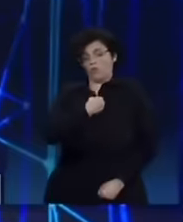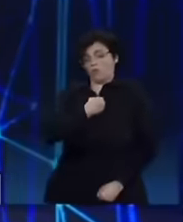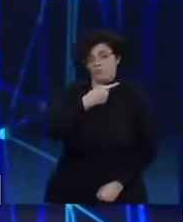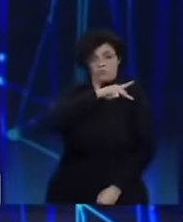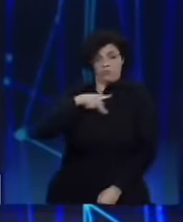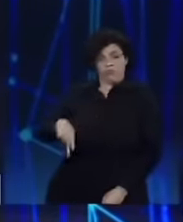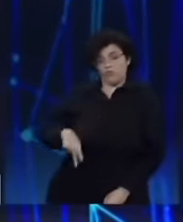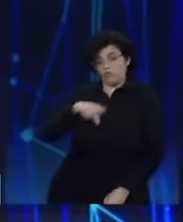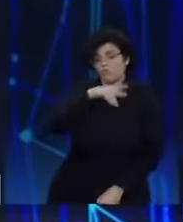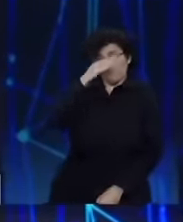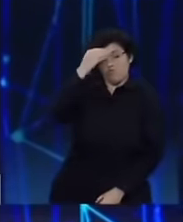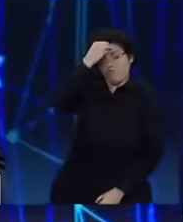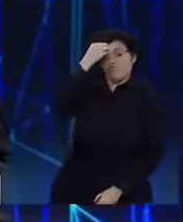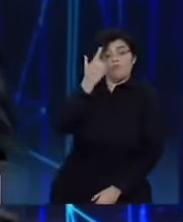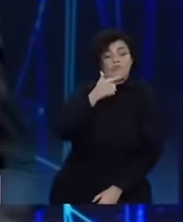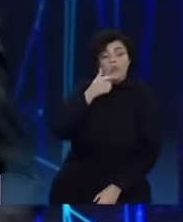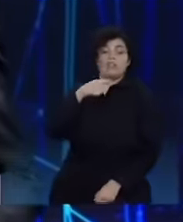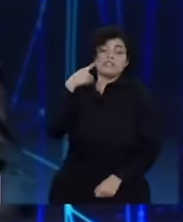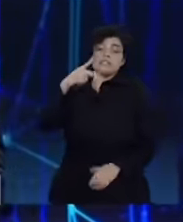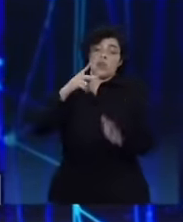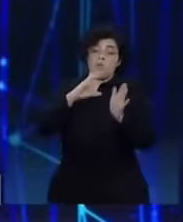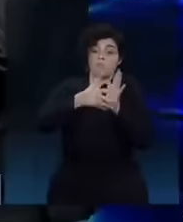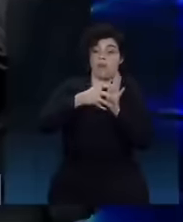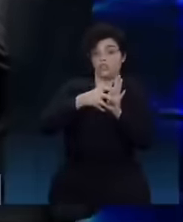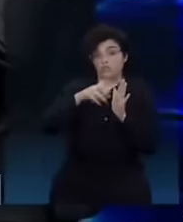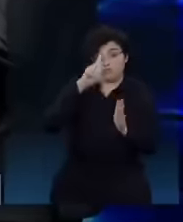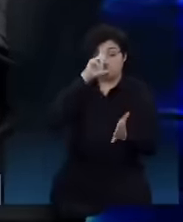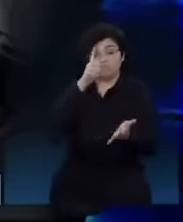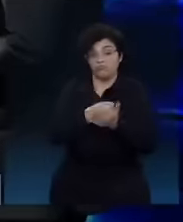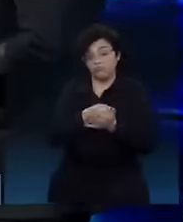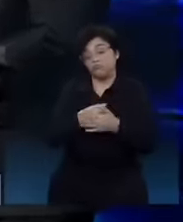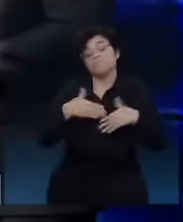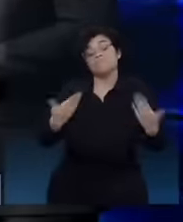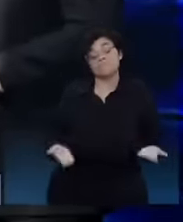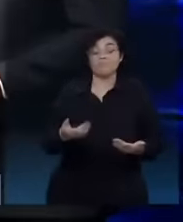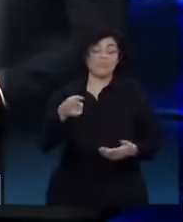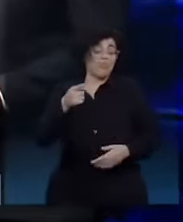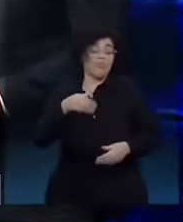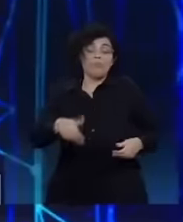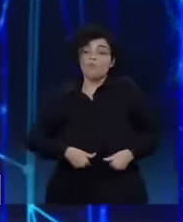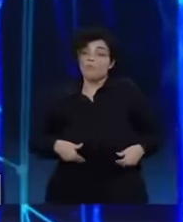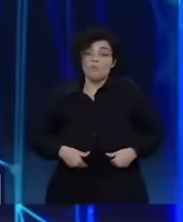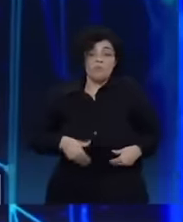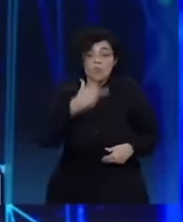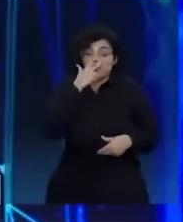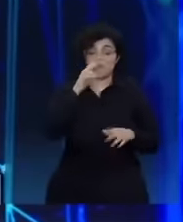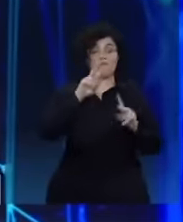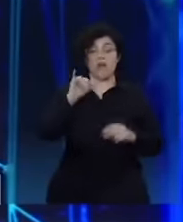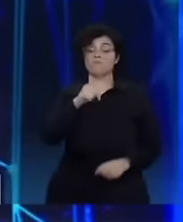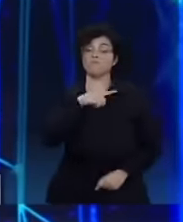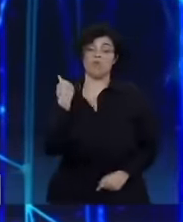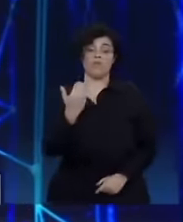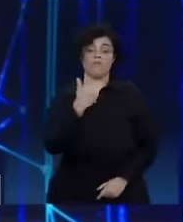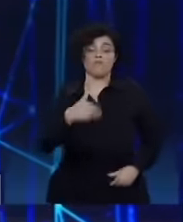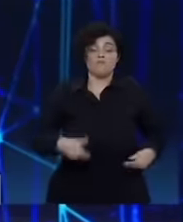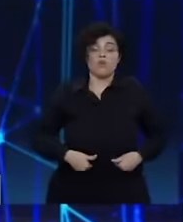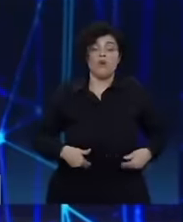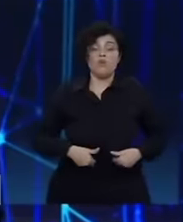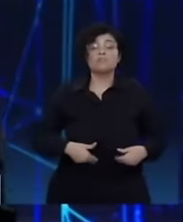governadores do seu partido, eles iam morrer de fome. E, só de auxílio emergencial em 2020,